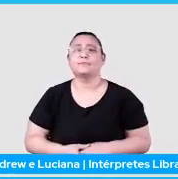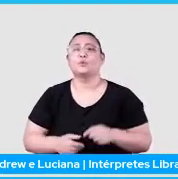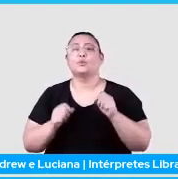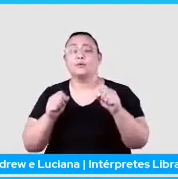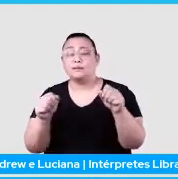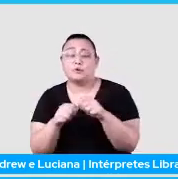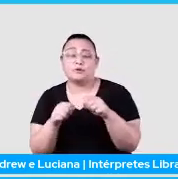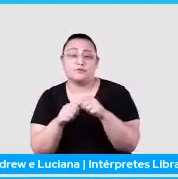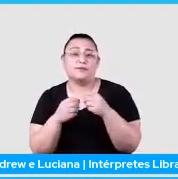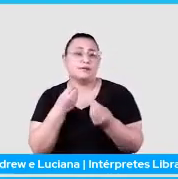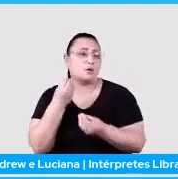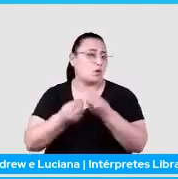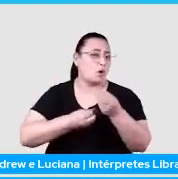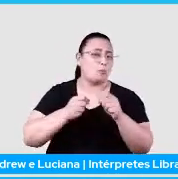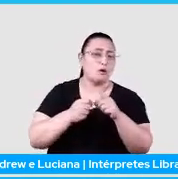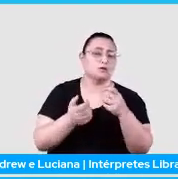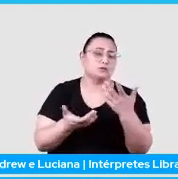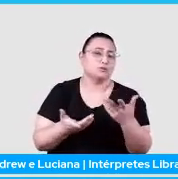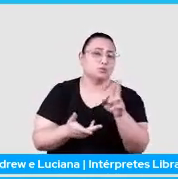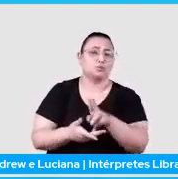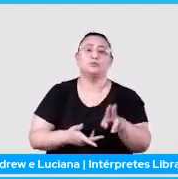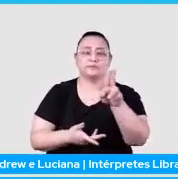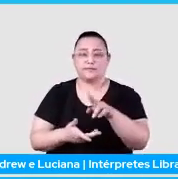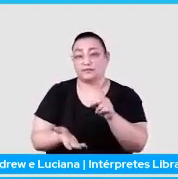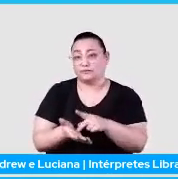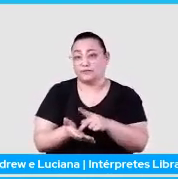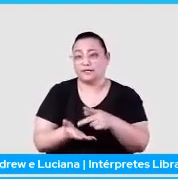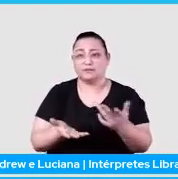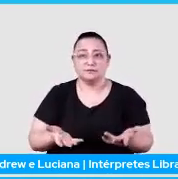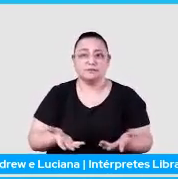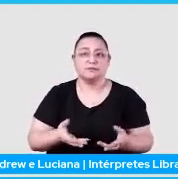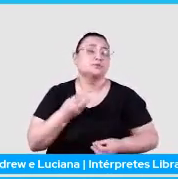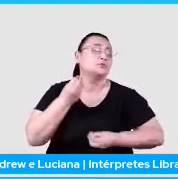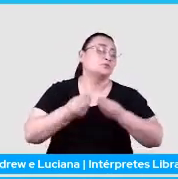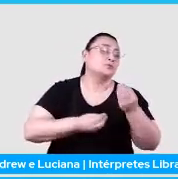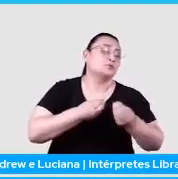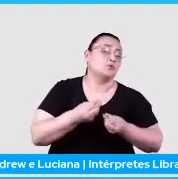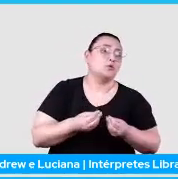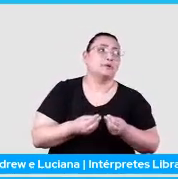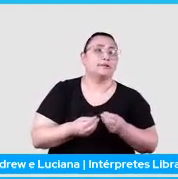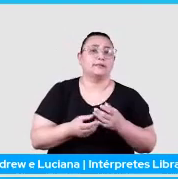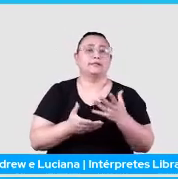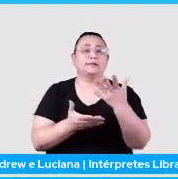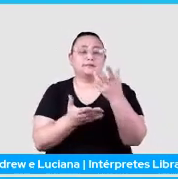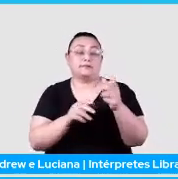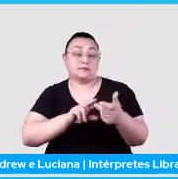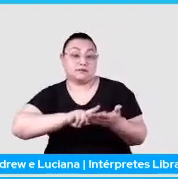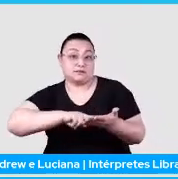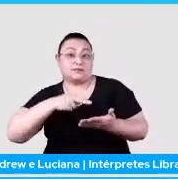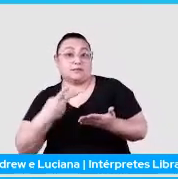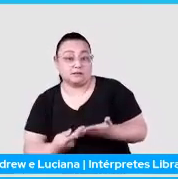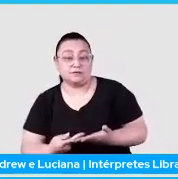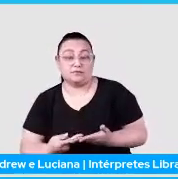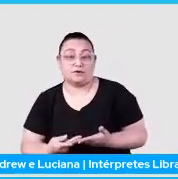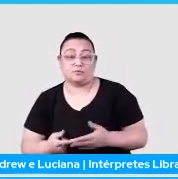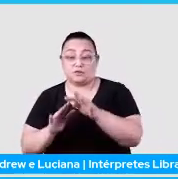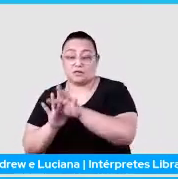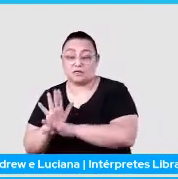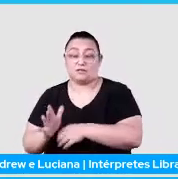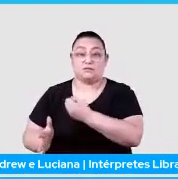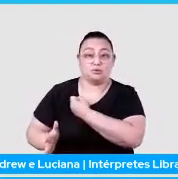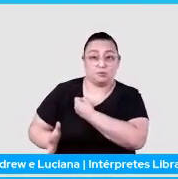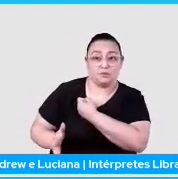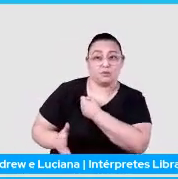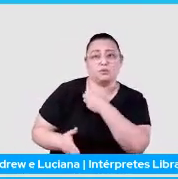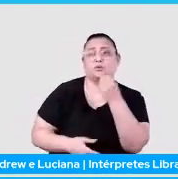fazer, como é que a gente pode aplicar NLP em problemas, né? Como é que a gente acessa, trata, transforma esses dados textuais? Como é que a gente